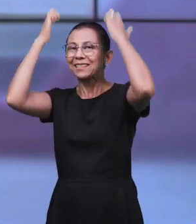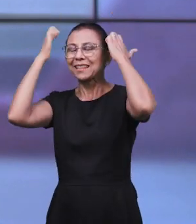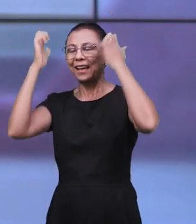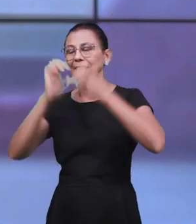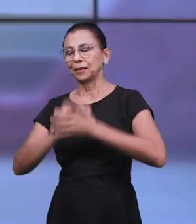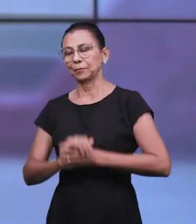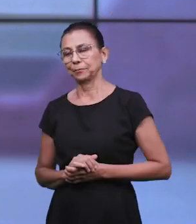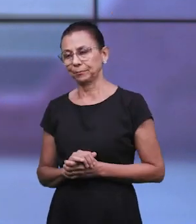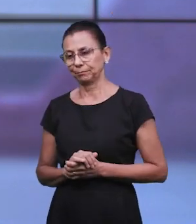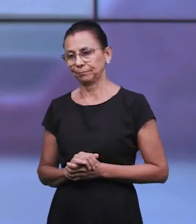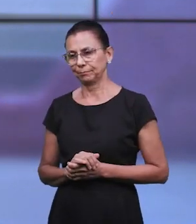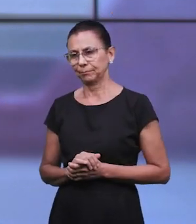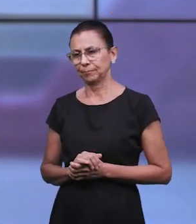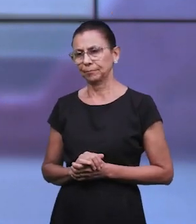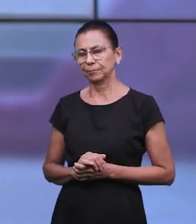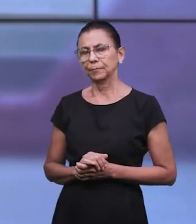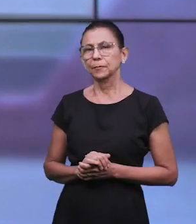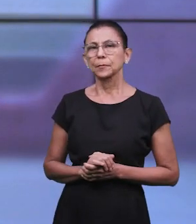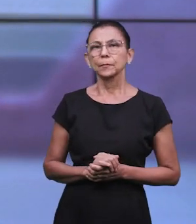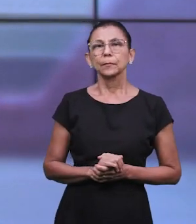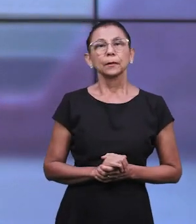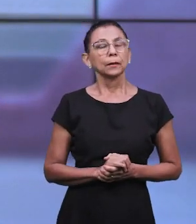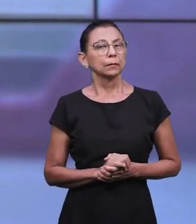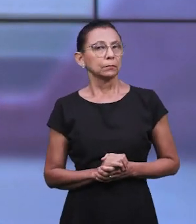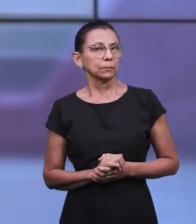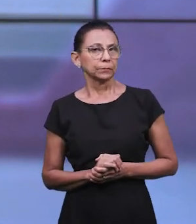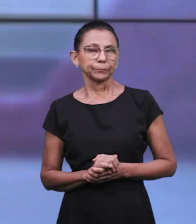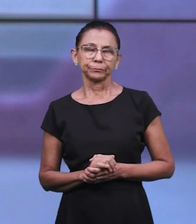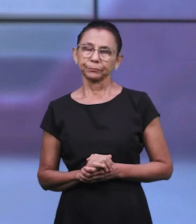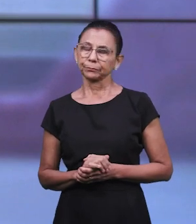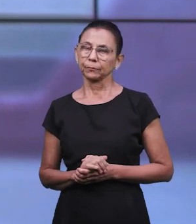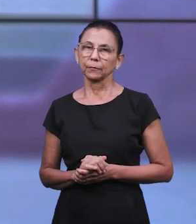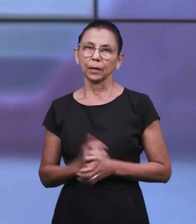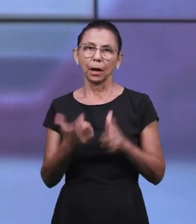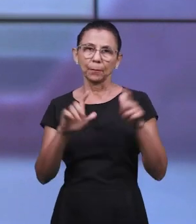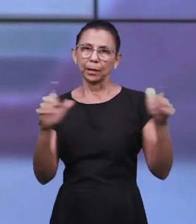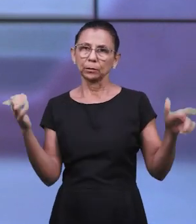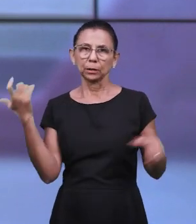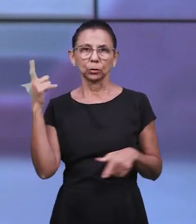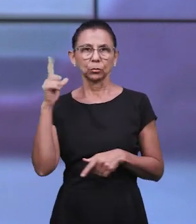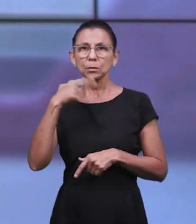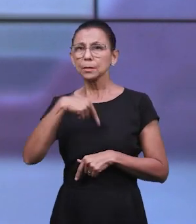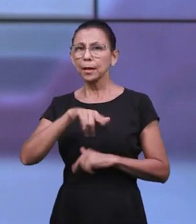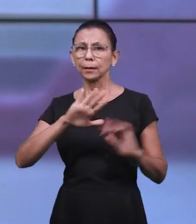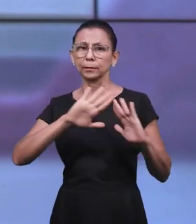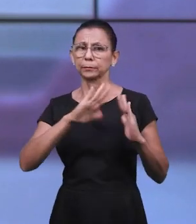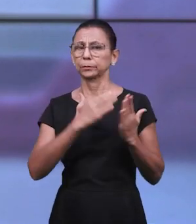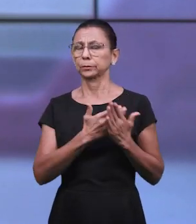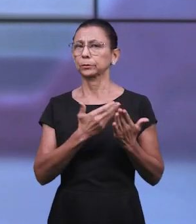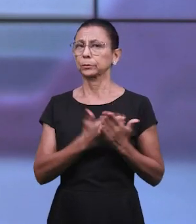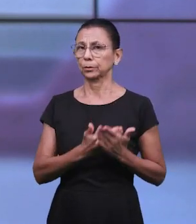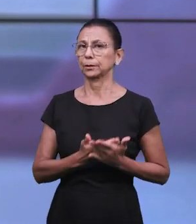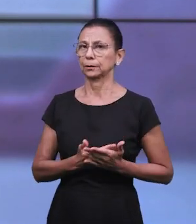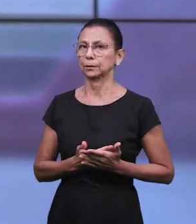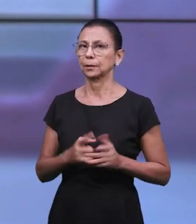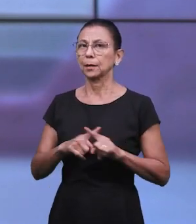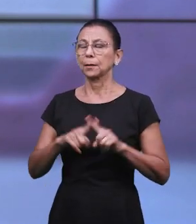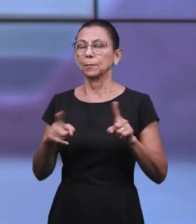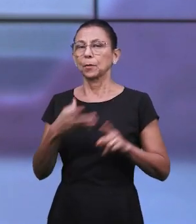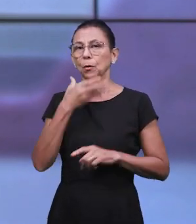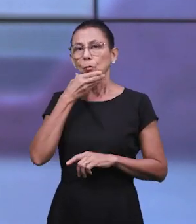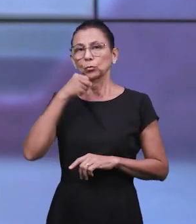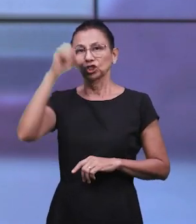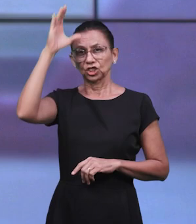e do que lhe sucederia. Claro que a maioria de nós não consegue diariamente a escola dos filhos, mas o exemplo de